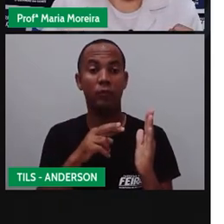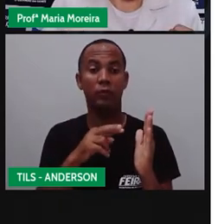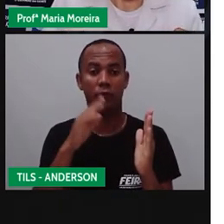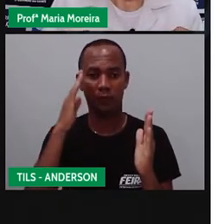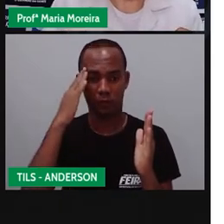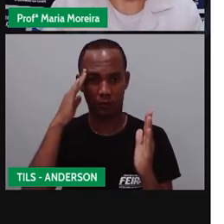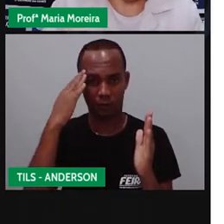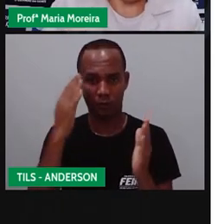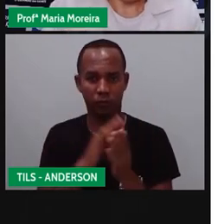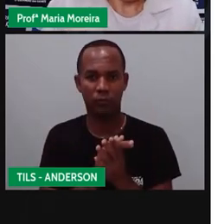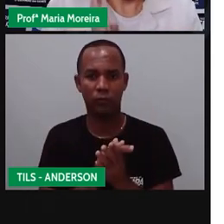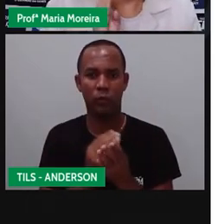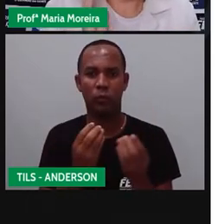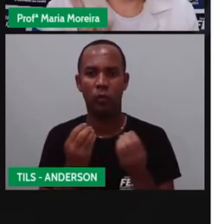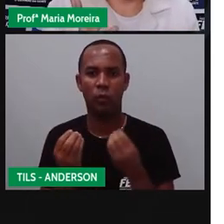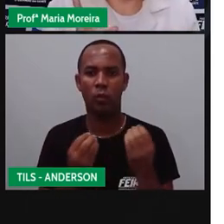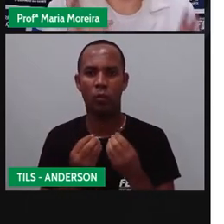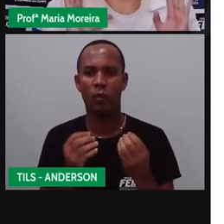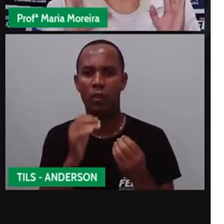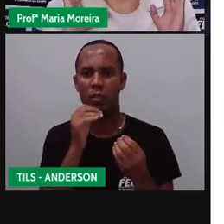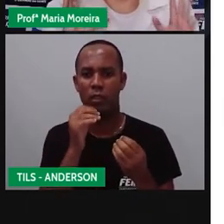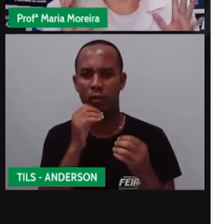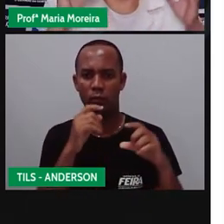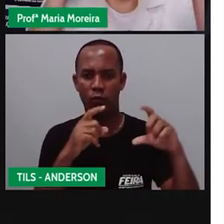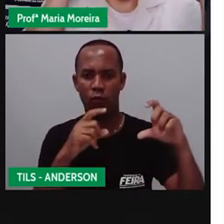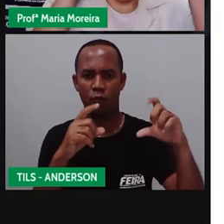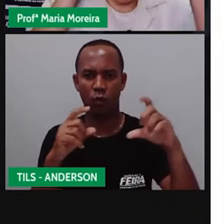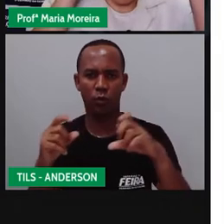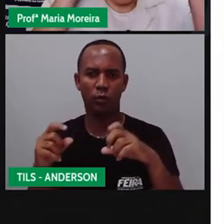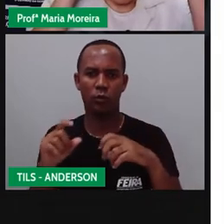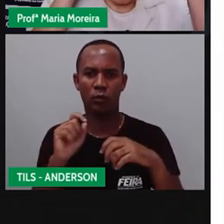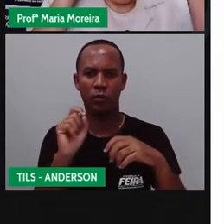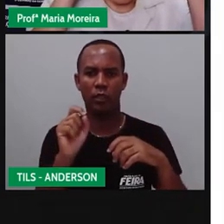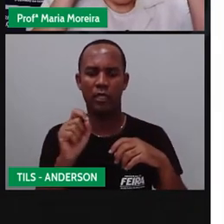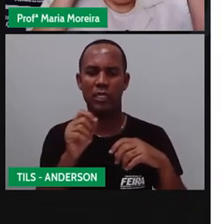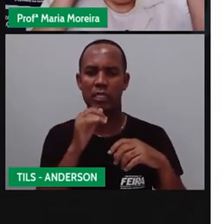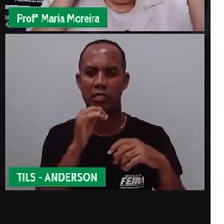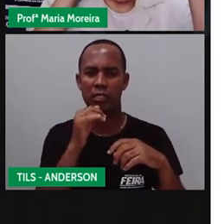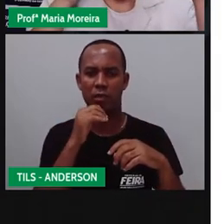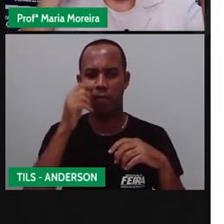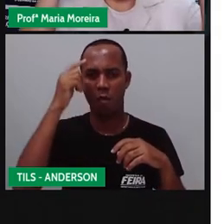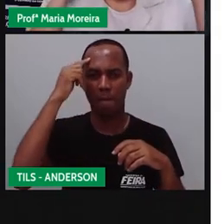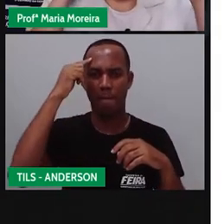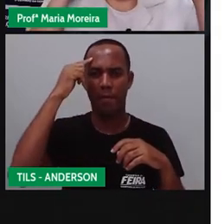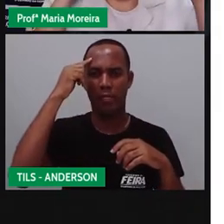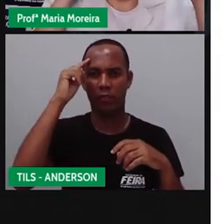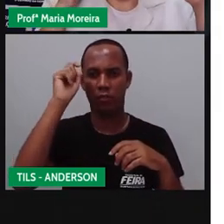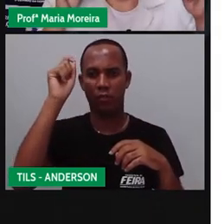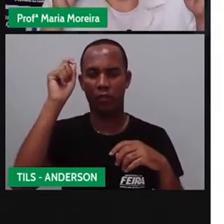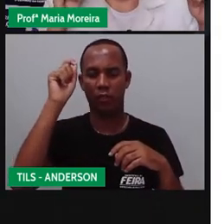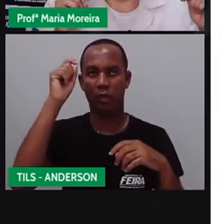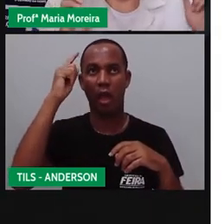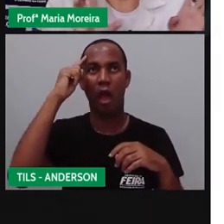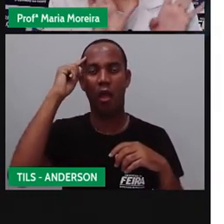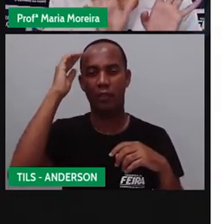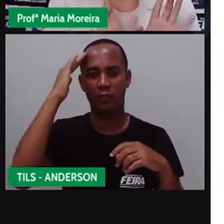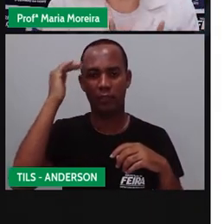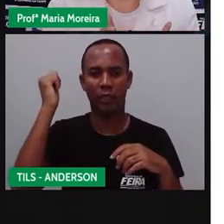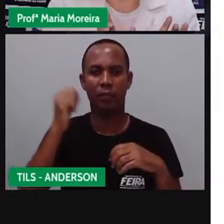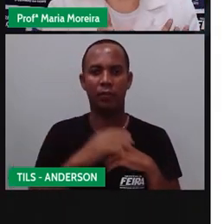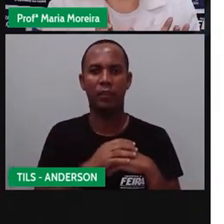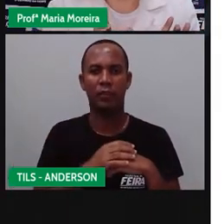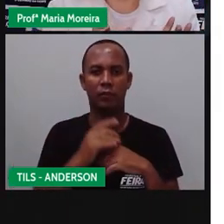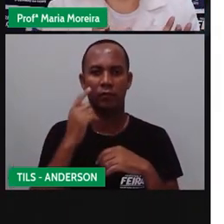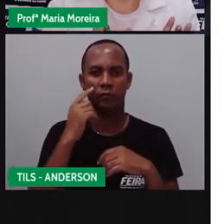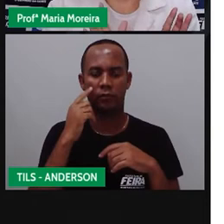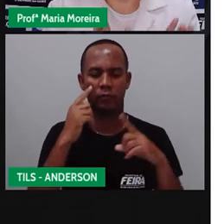Entenderam? Então, os símbolos, você vê o símbolo, ó, a sua mente decifra. Decodifica. Já olhei. Pronto, esse